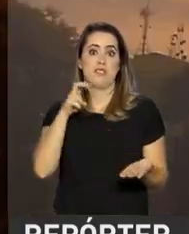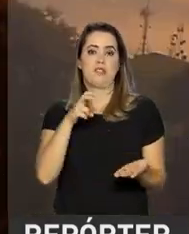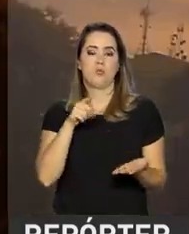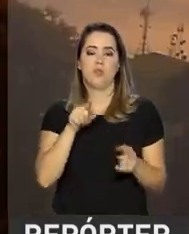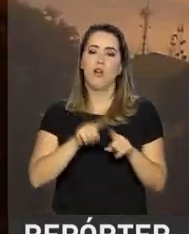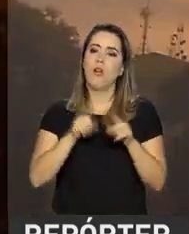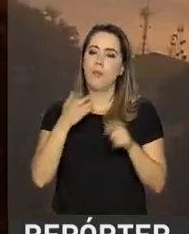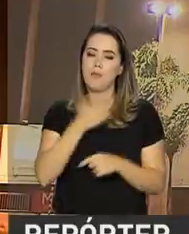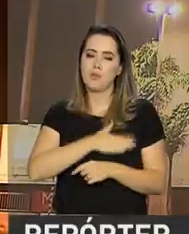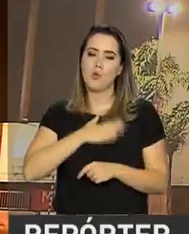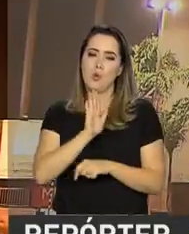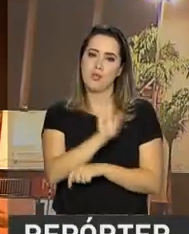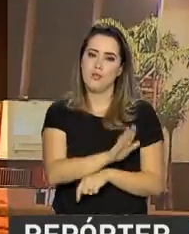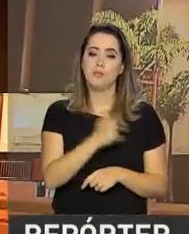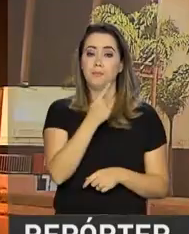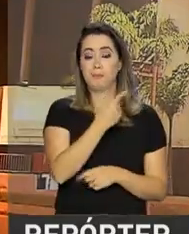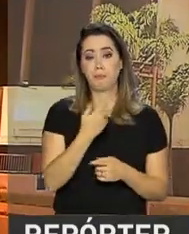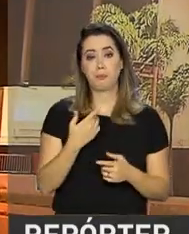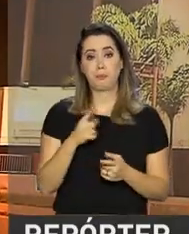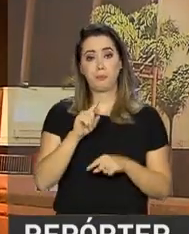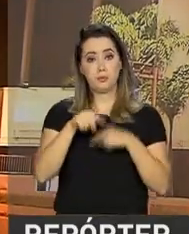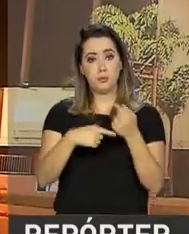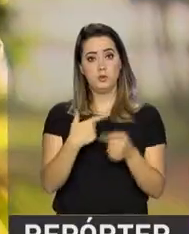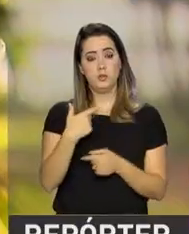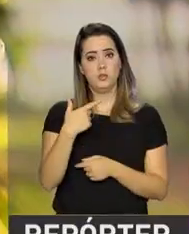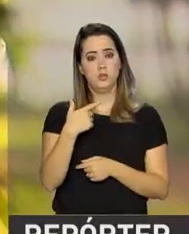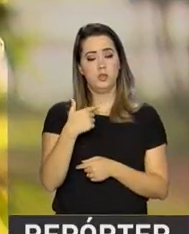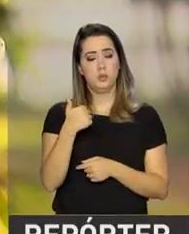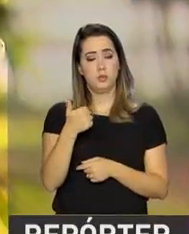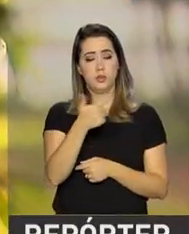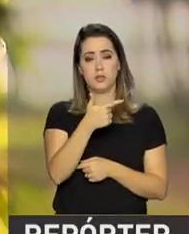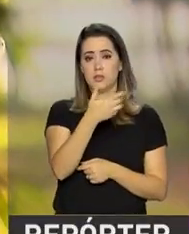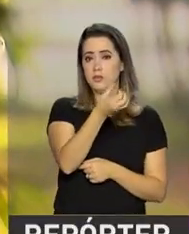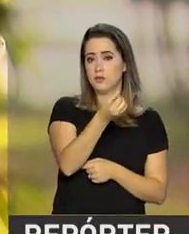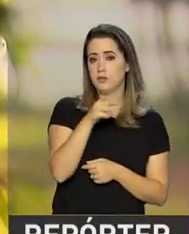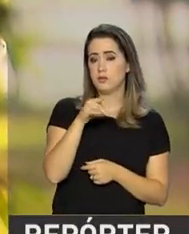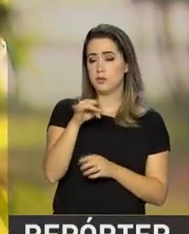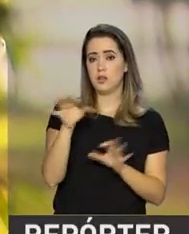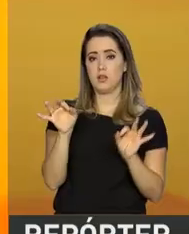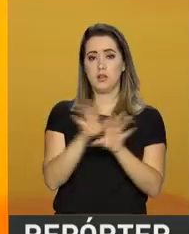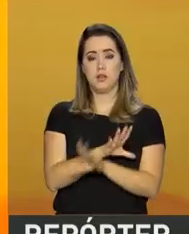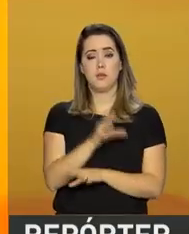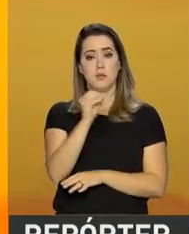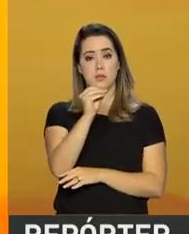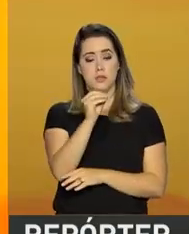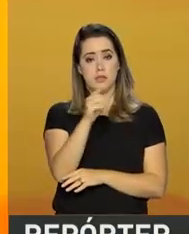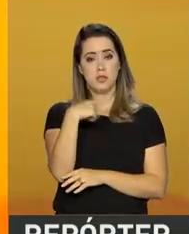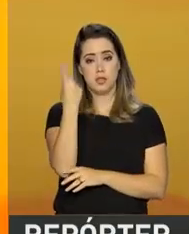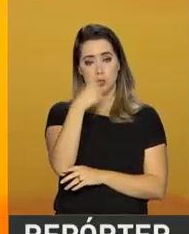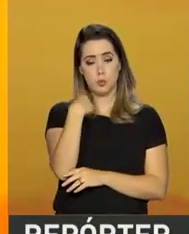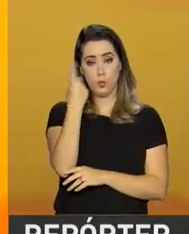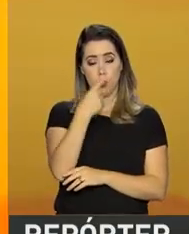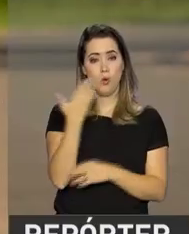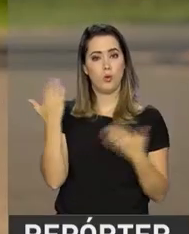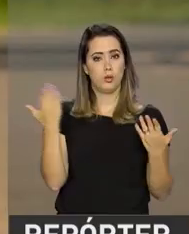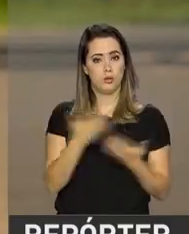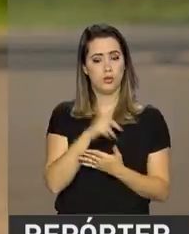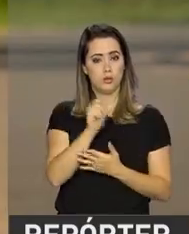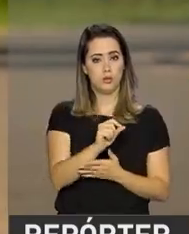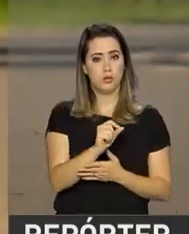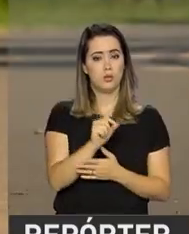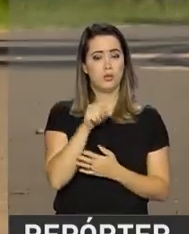Após 26 dias, termina zero hora do próximo domingo, o horário brasileiro de verão 2017